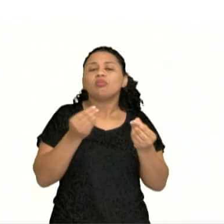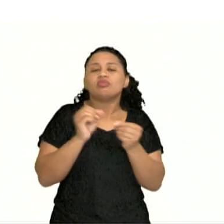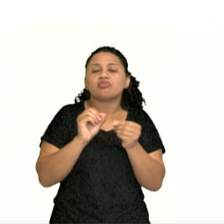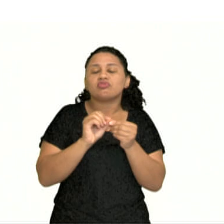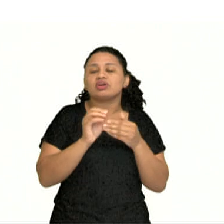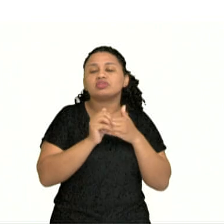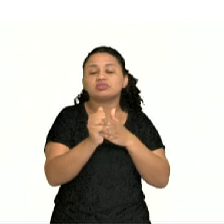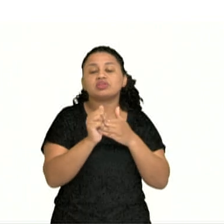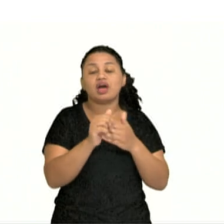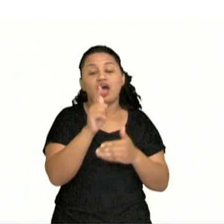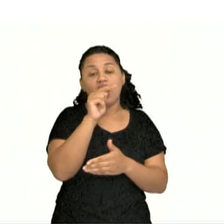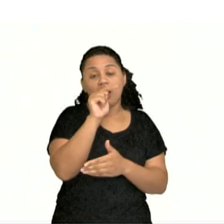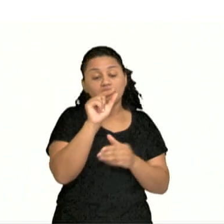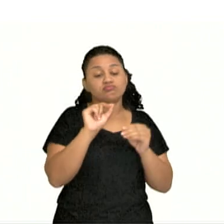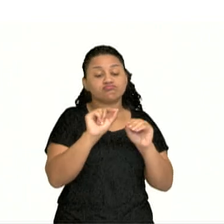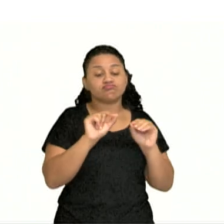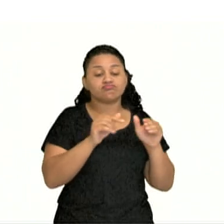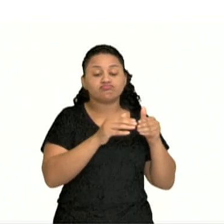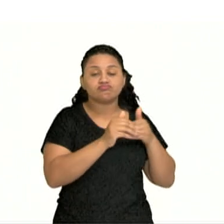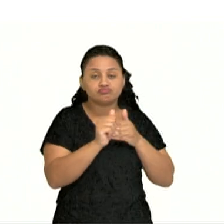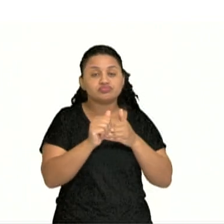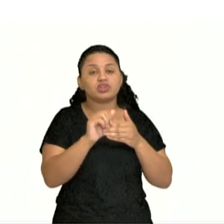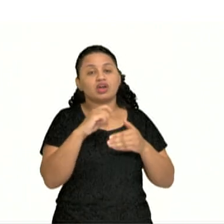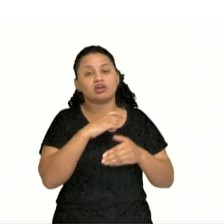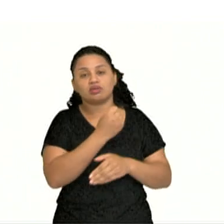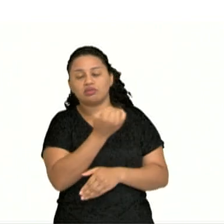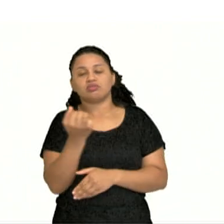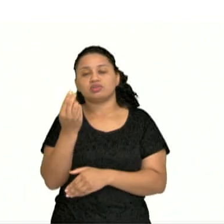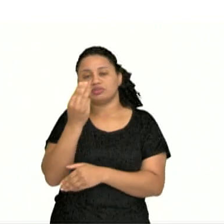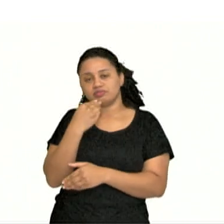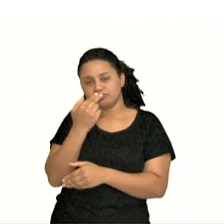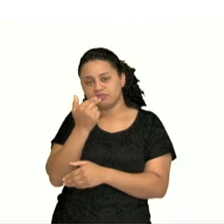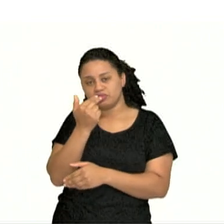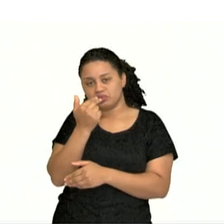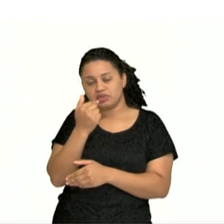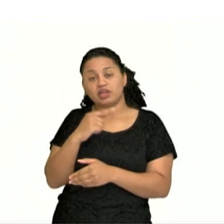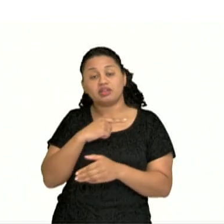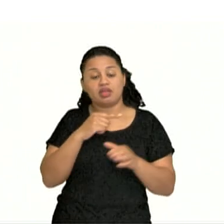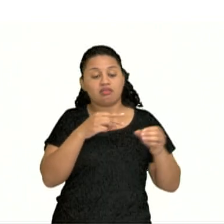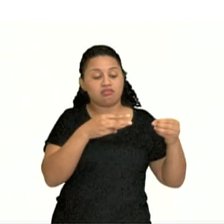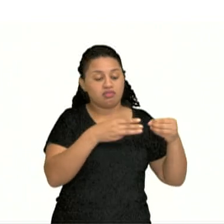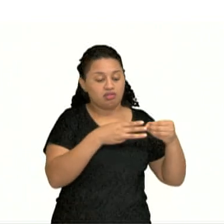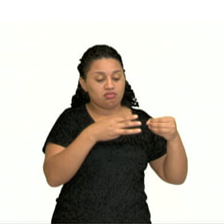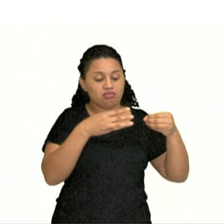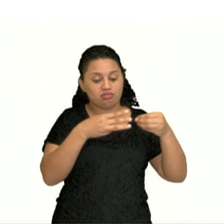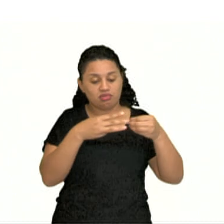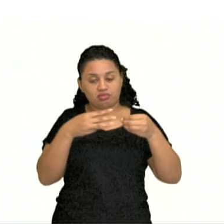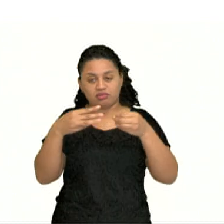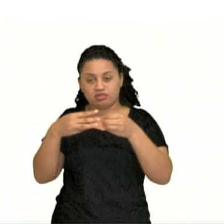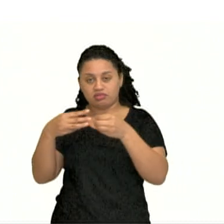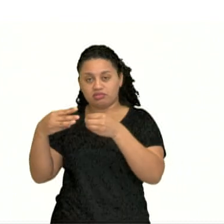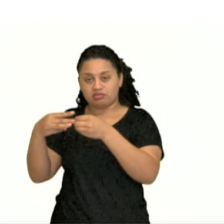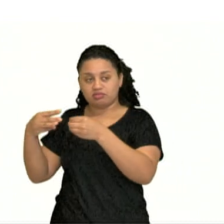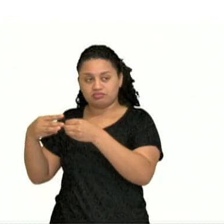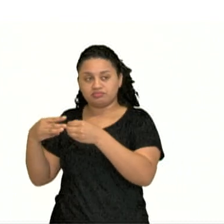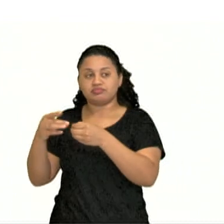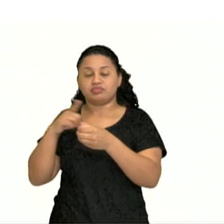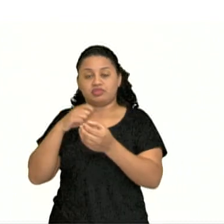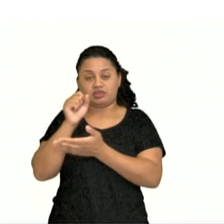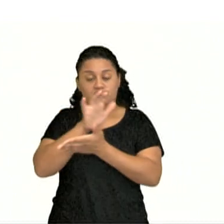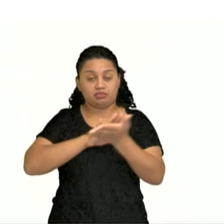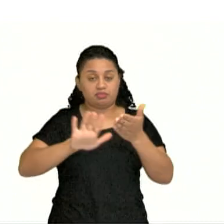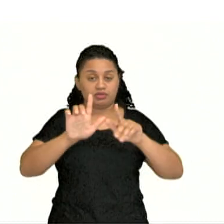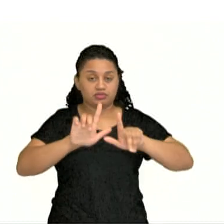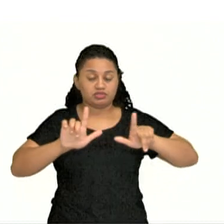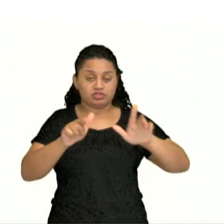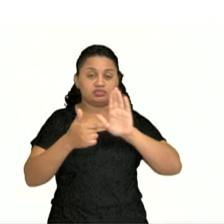A água é conduzida juntamente com os minerais de célula a célula, ok? Aqui a gente tem uma imagem,